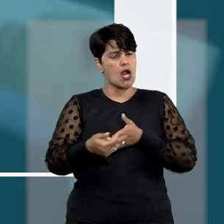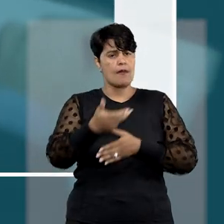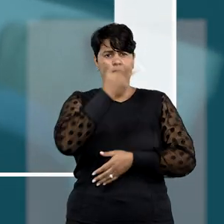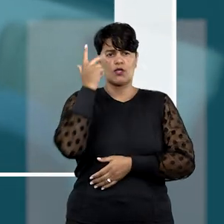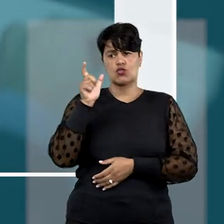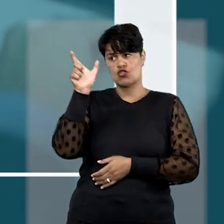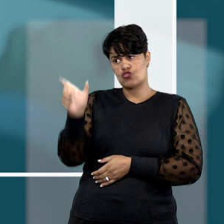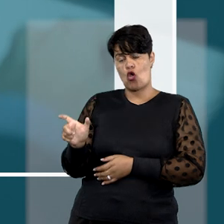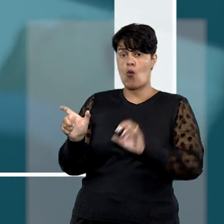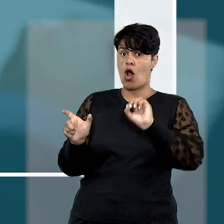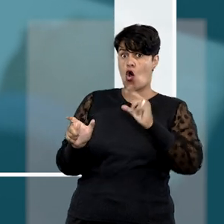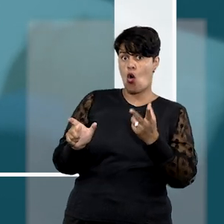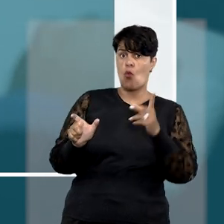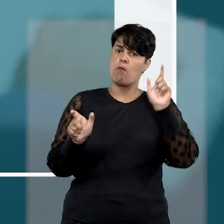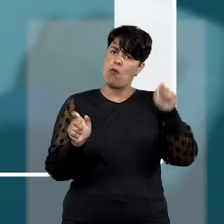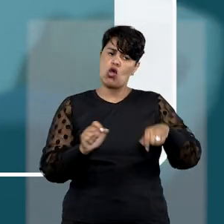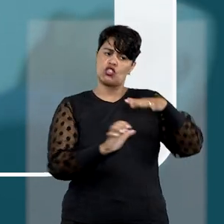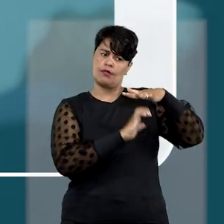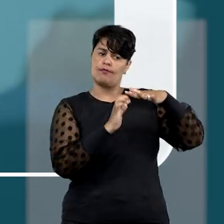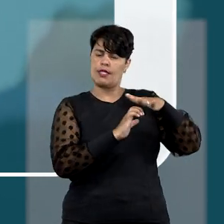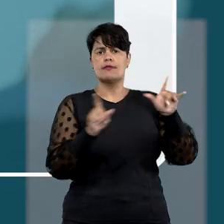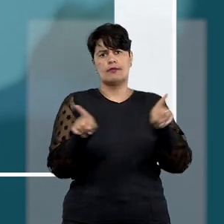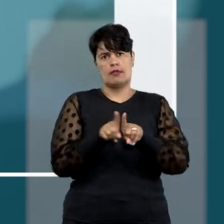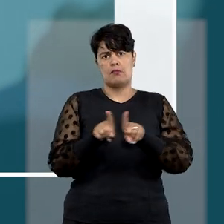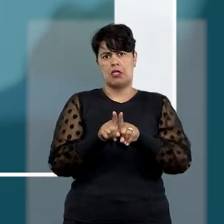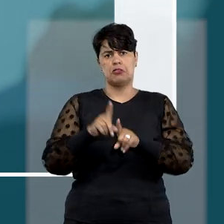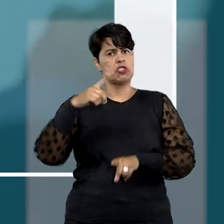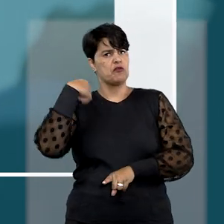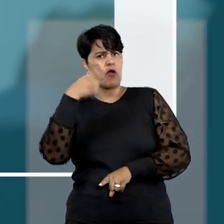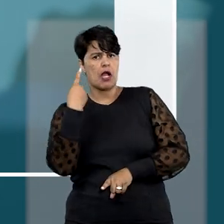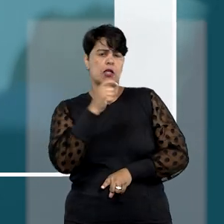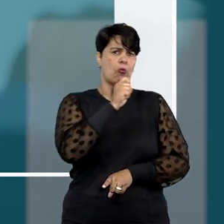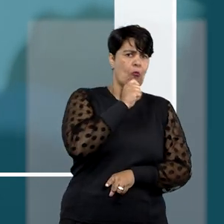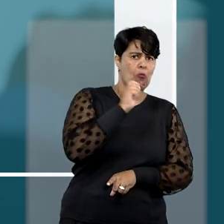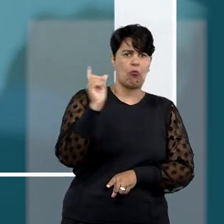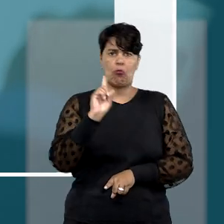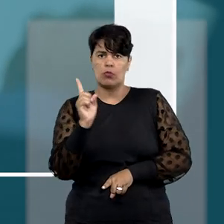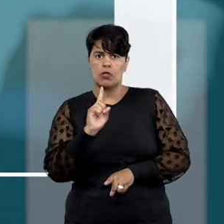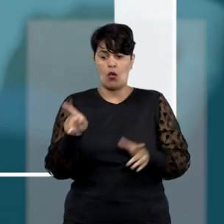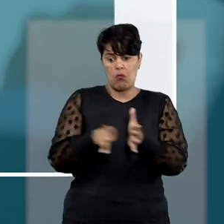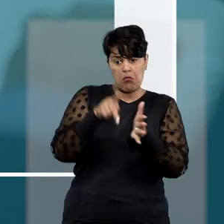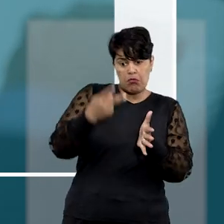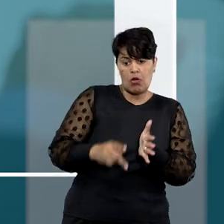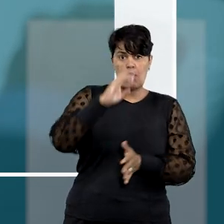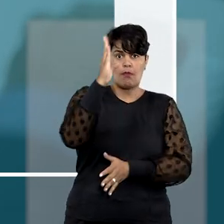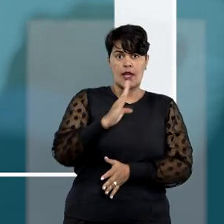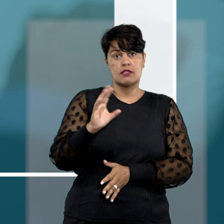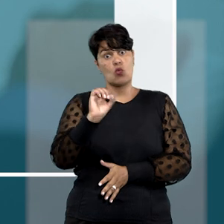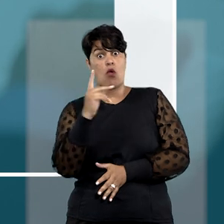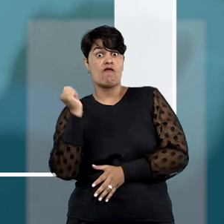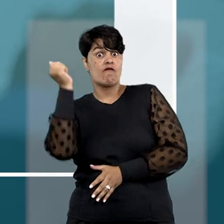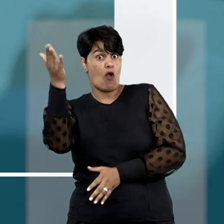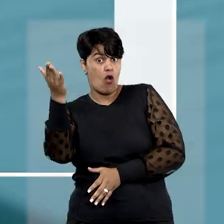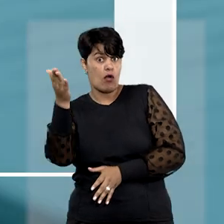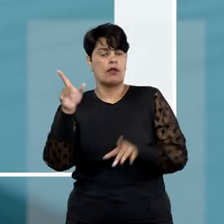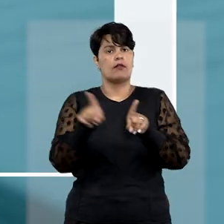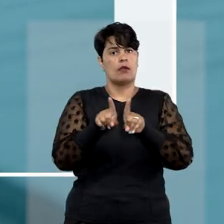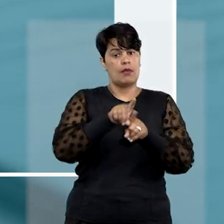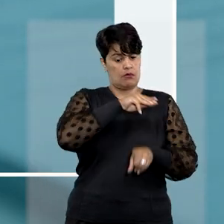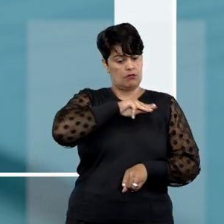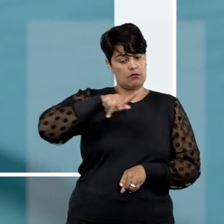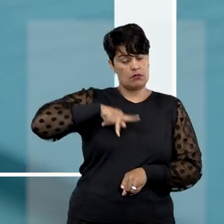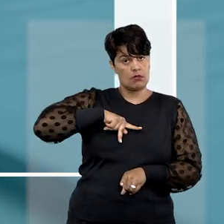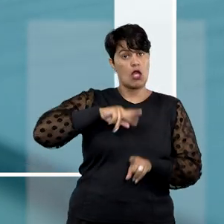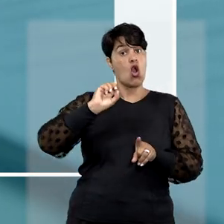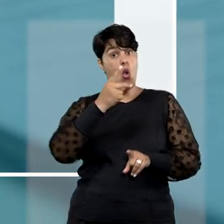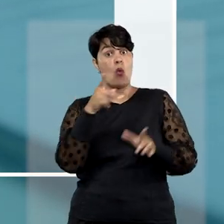pessoa física ou jurídica, seja advogado ou não, nacional ou estrangeira, pelo Ministério Público e ainda de